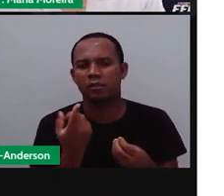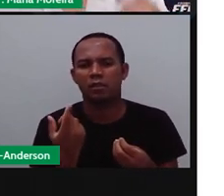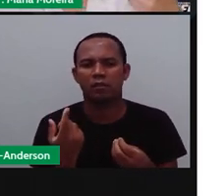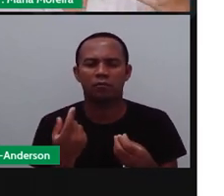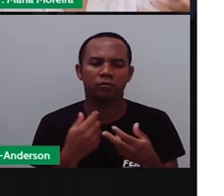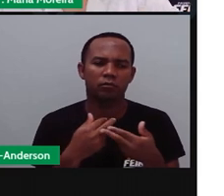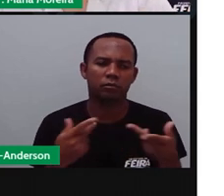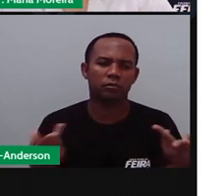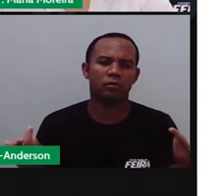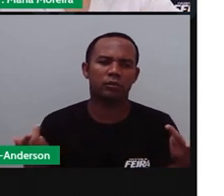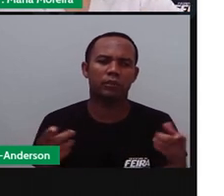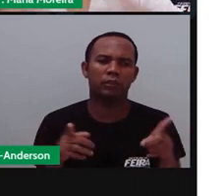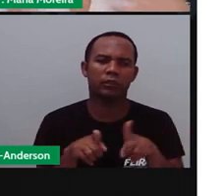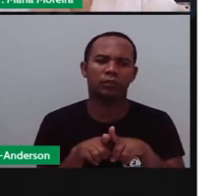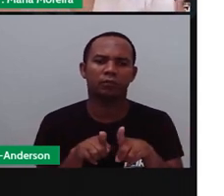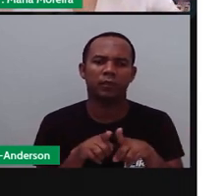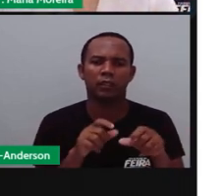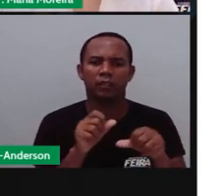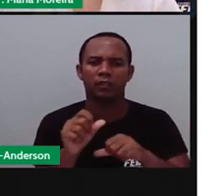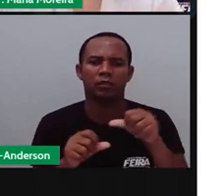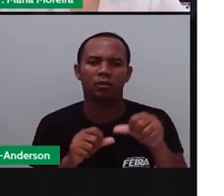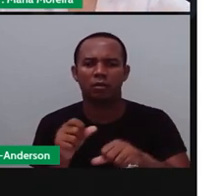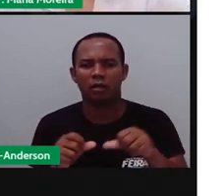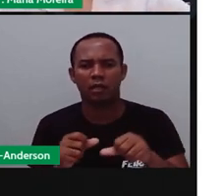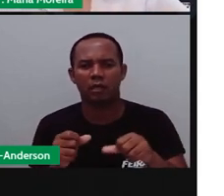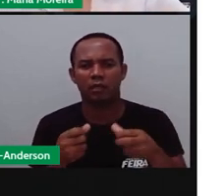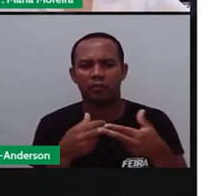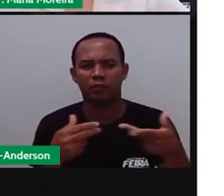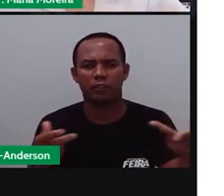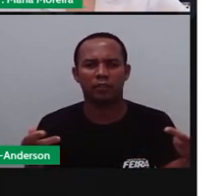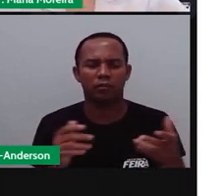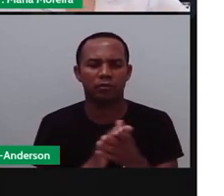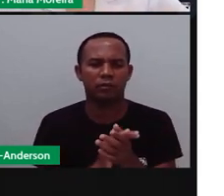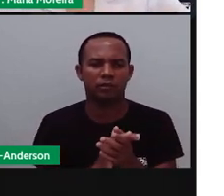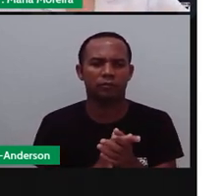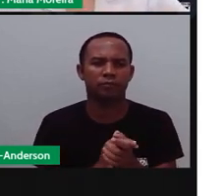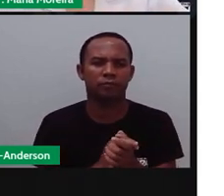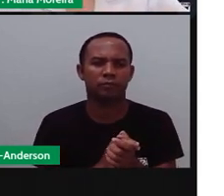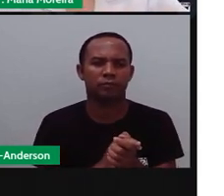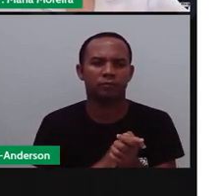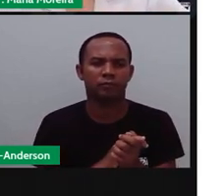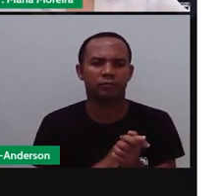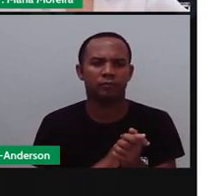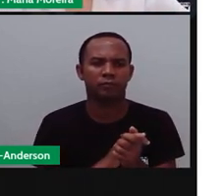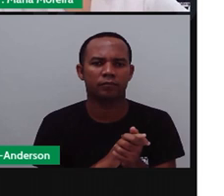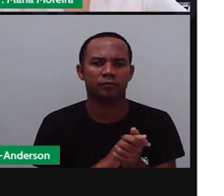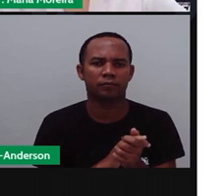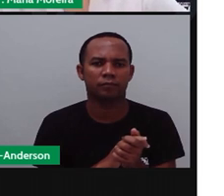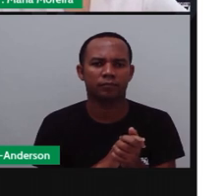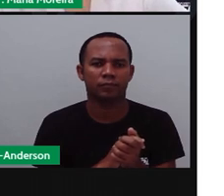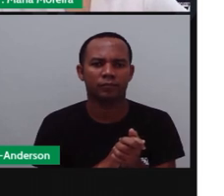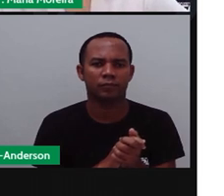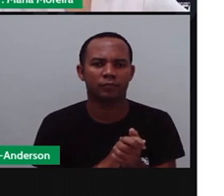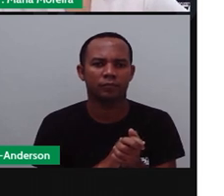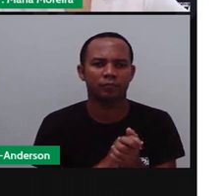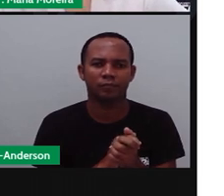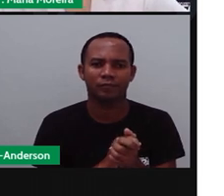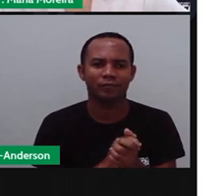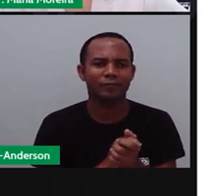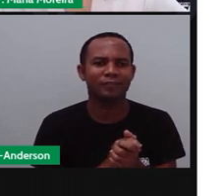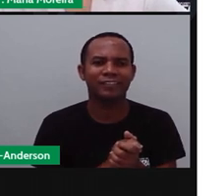produzir o que, trocar pelo que sobra, né? Então vamos praticar. aí, Anderson, você quer praticar?